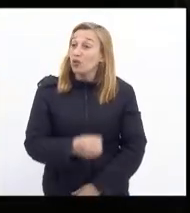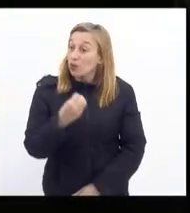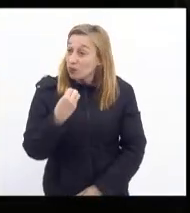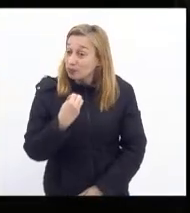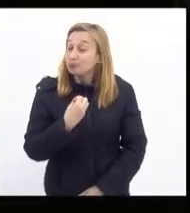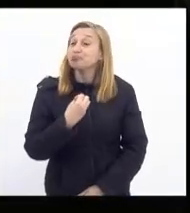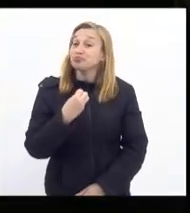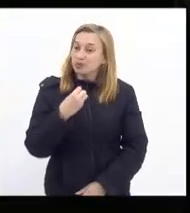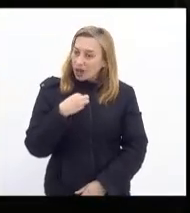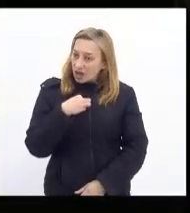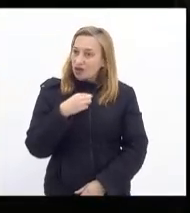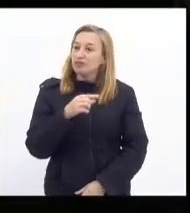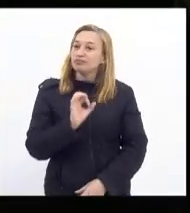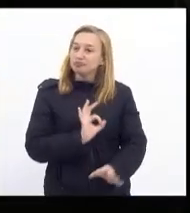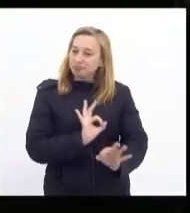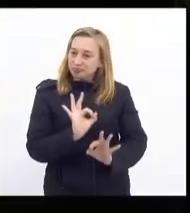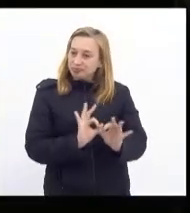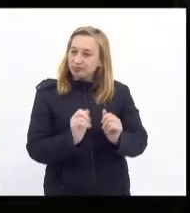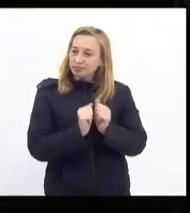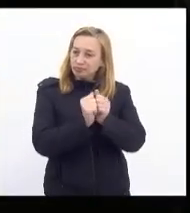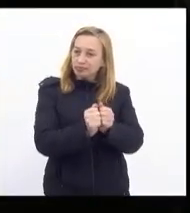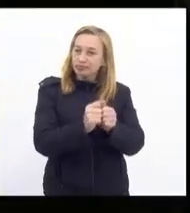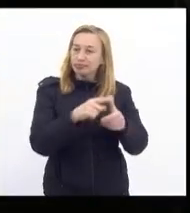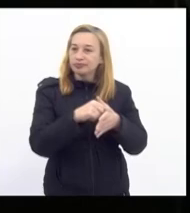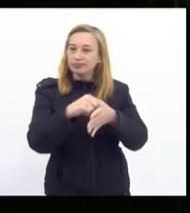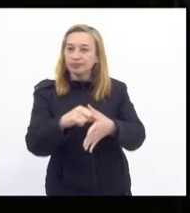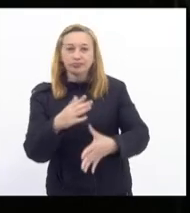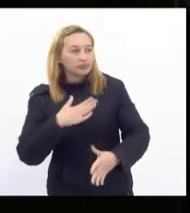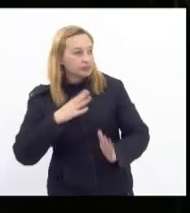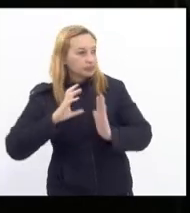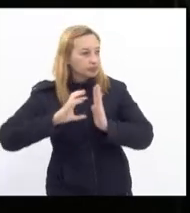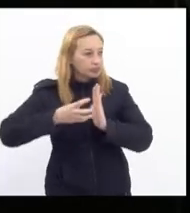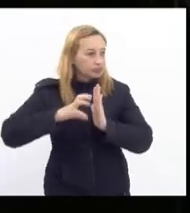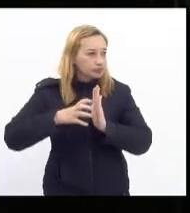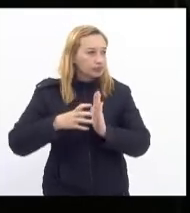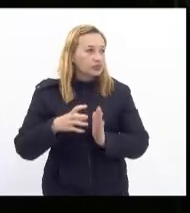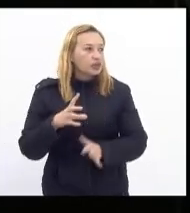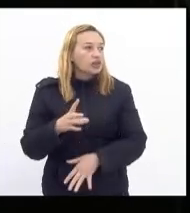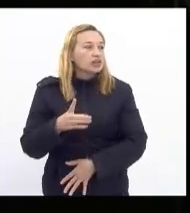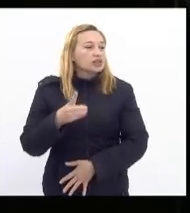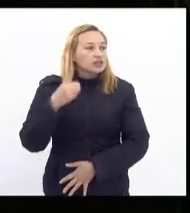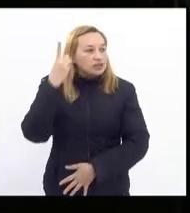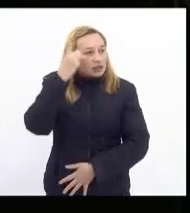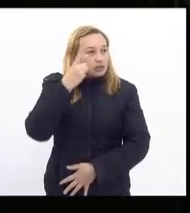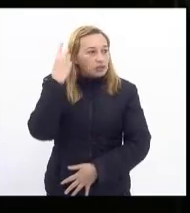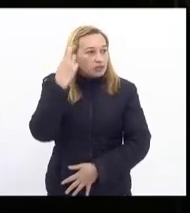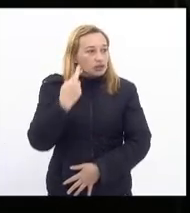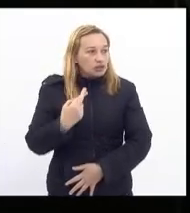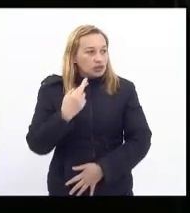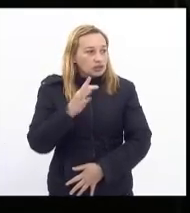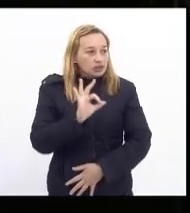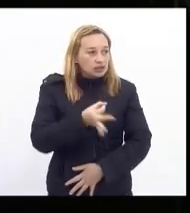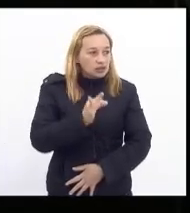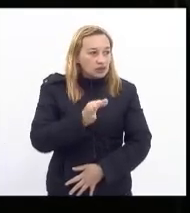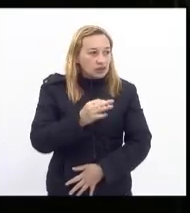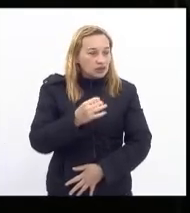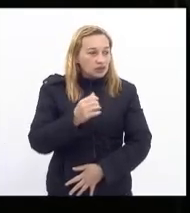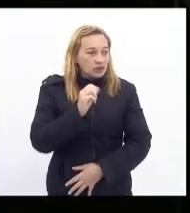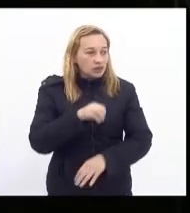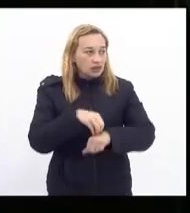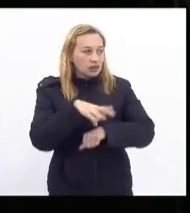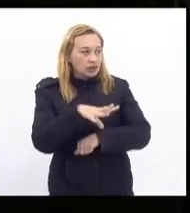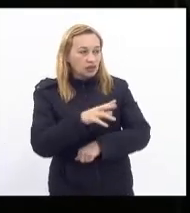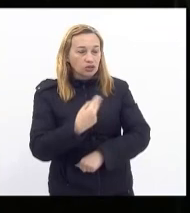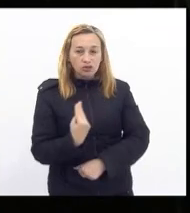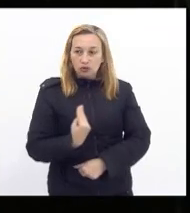Vou providenciar junto à liderança do meu partido, a nobre deputada Renata Souza, exatamente para fazer a indicação do